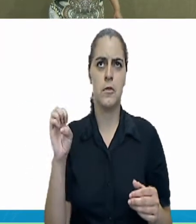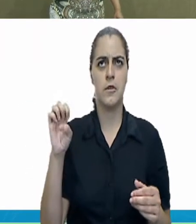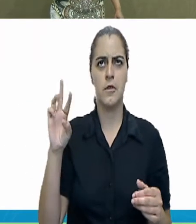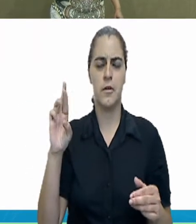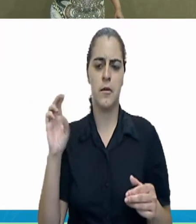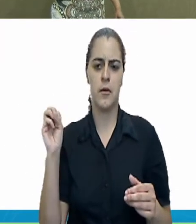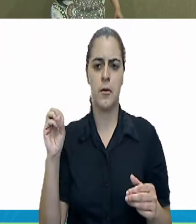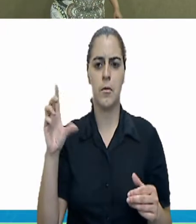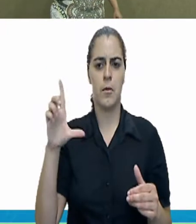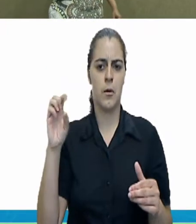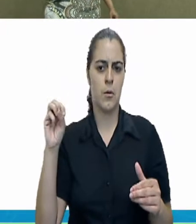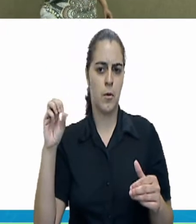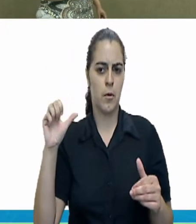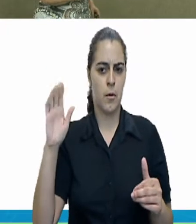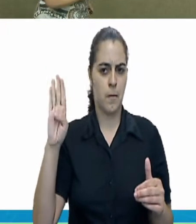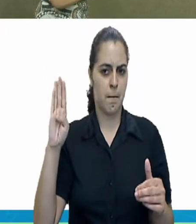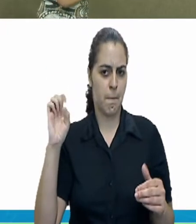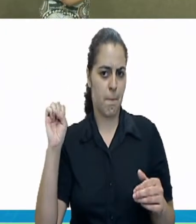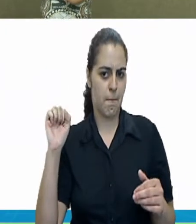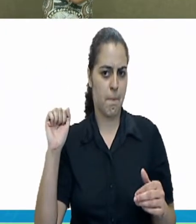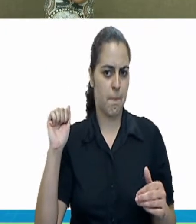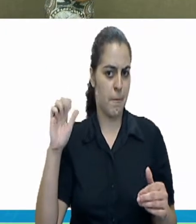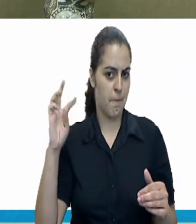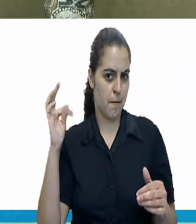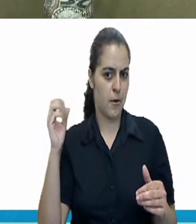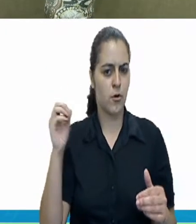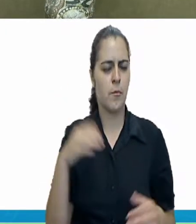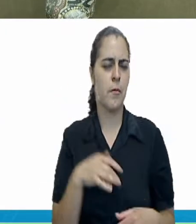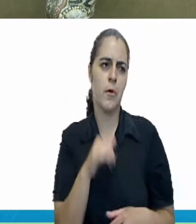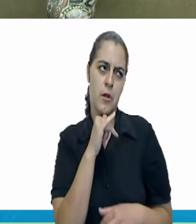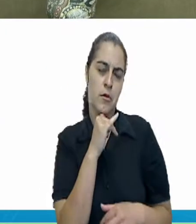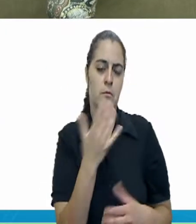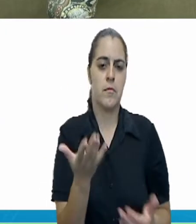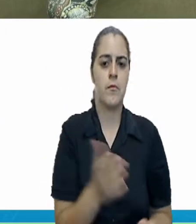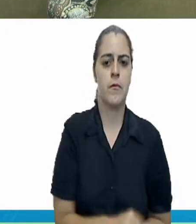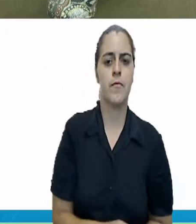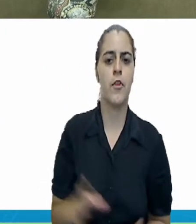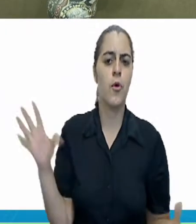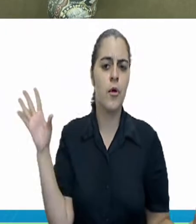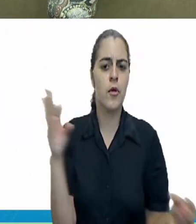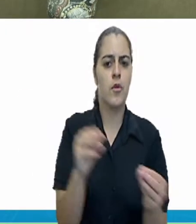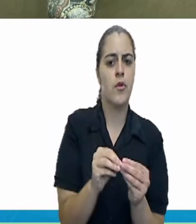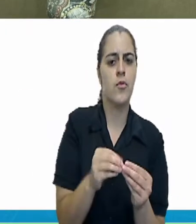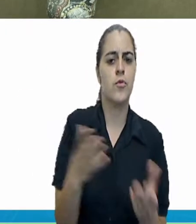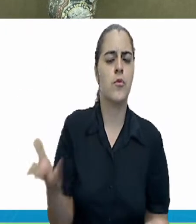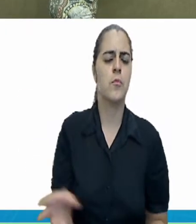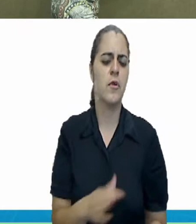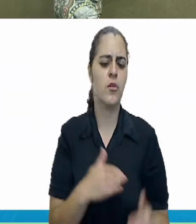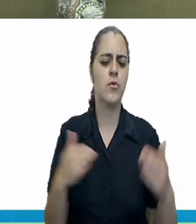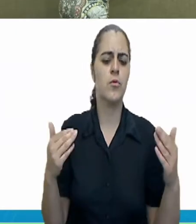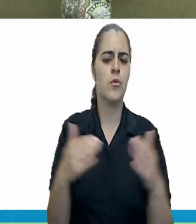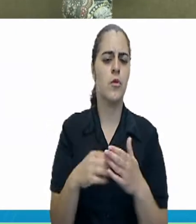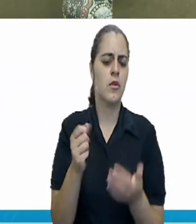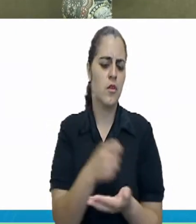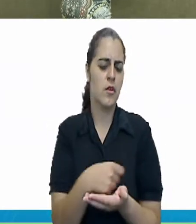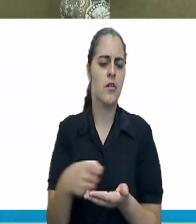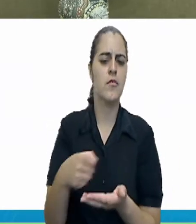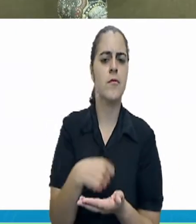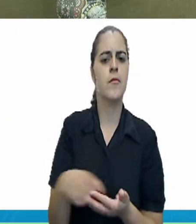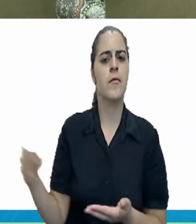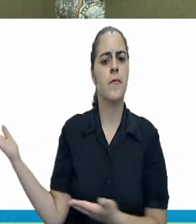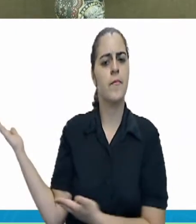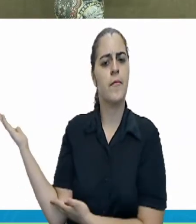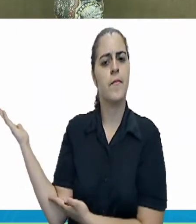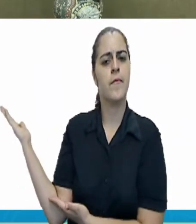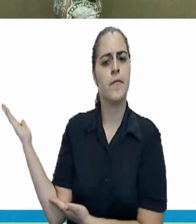porque eu gosto muito desse autor. E o resumo da obra. Então é aqui que entra o